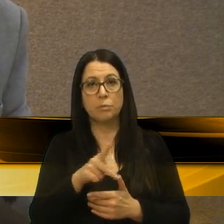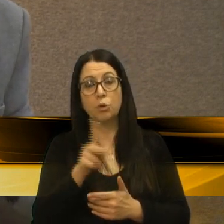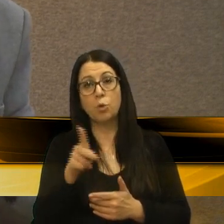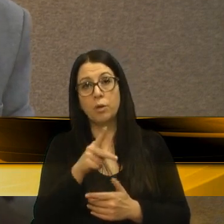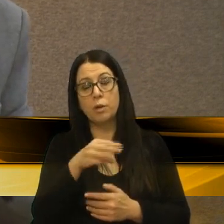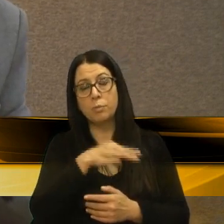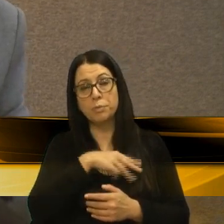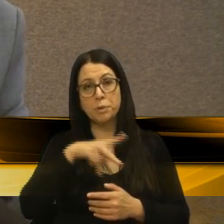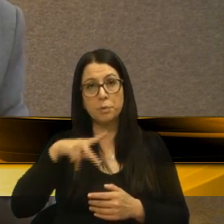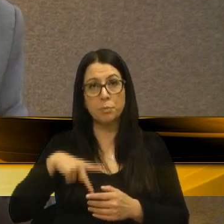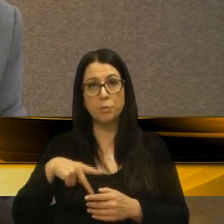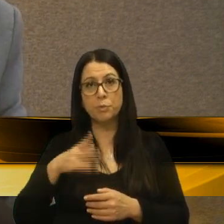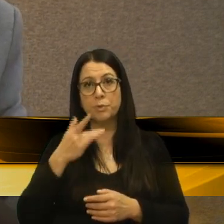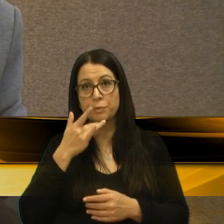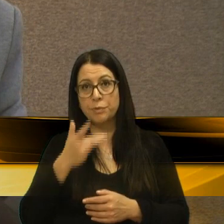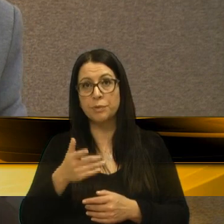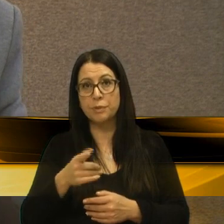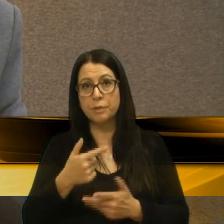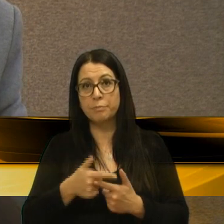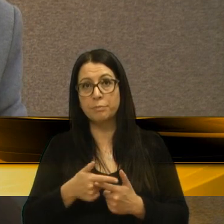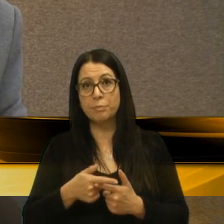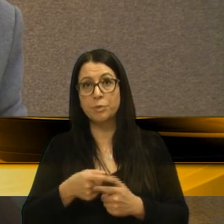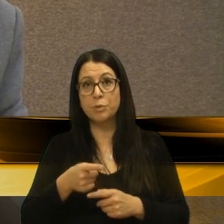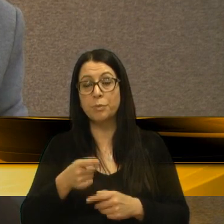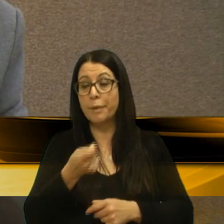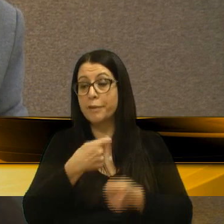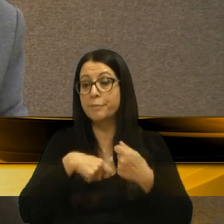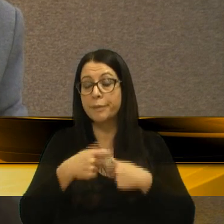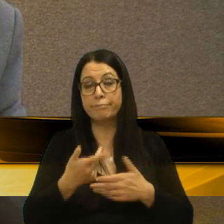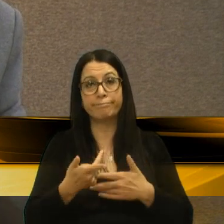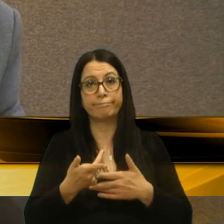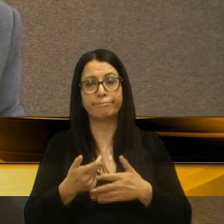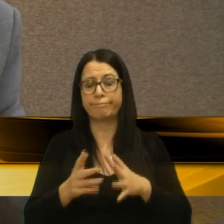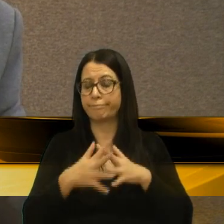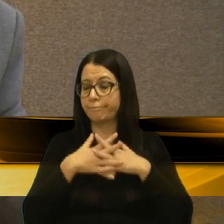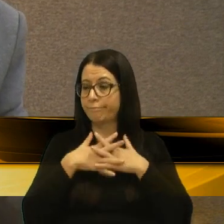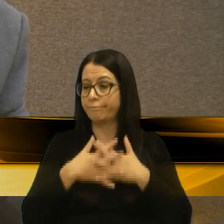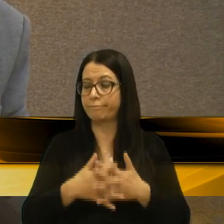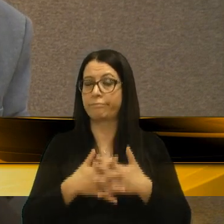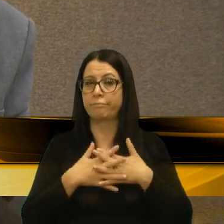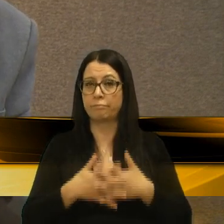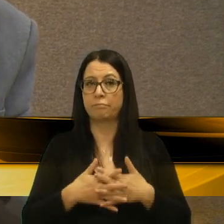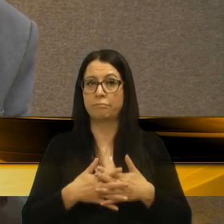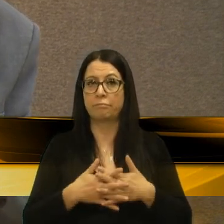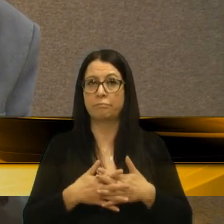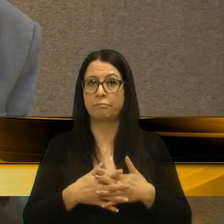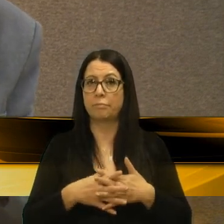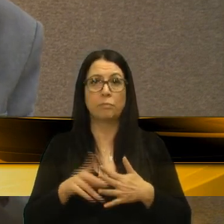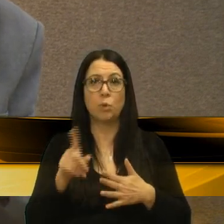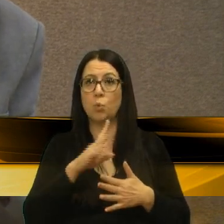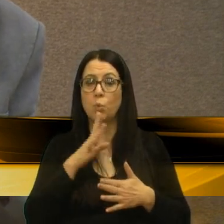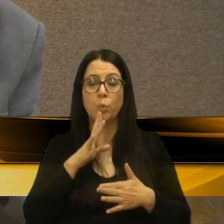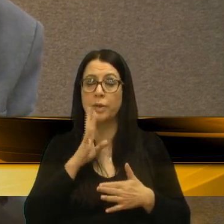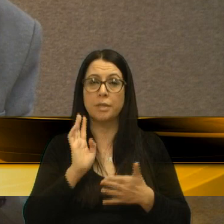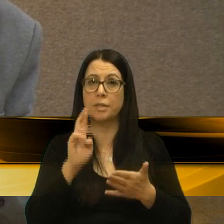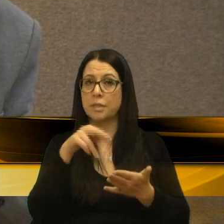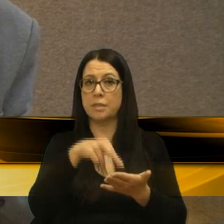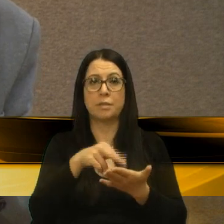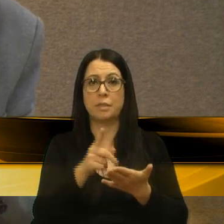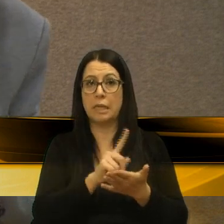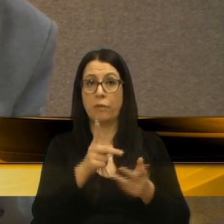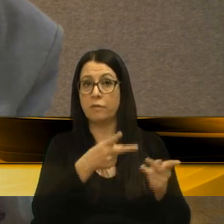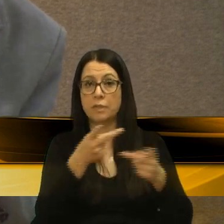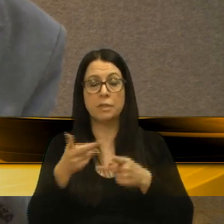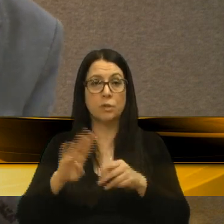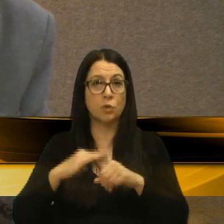Público à tarde, por uma administração trapalhona, que não conhece a realidade, que não visita